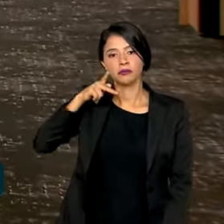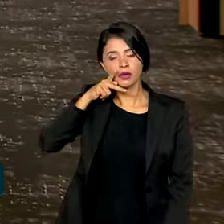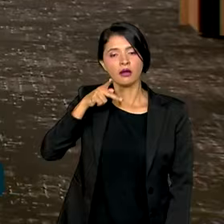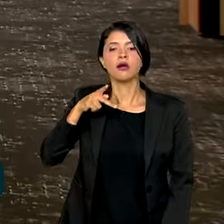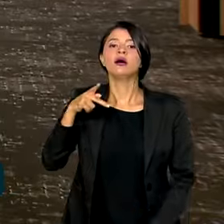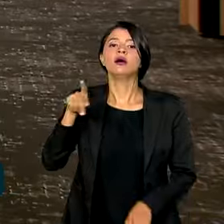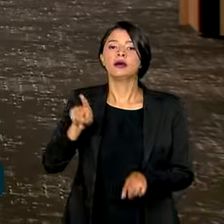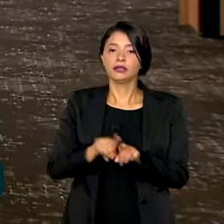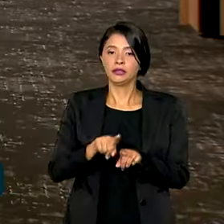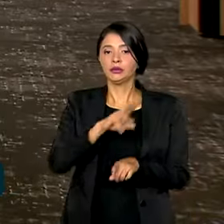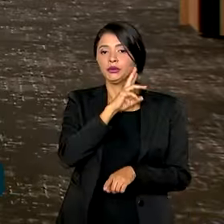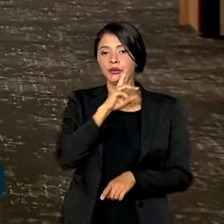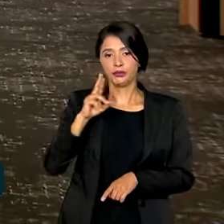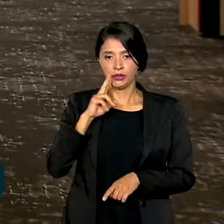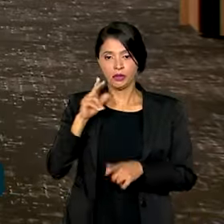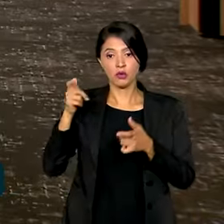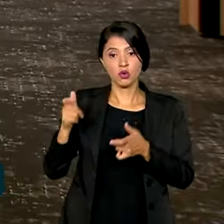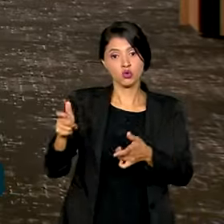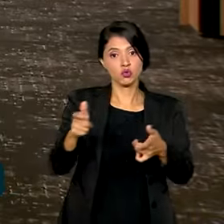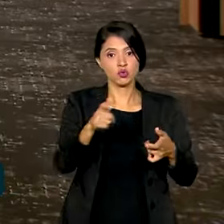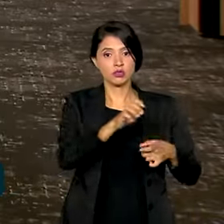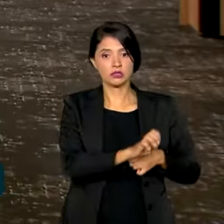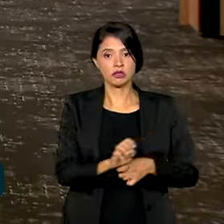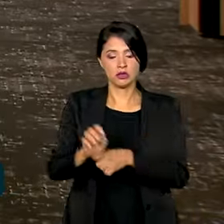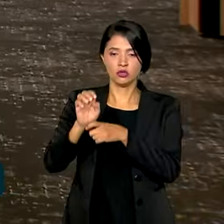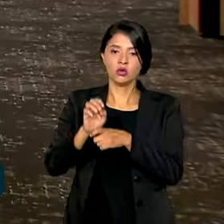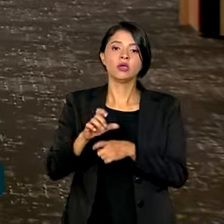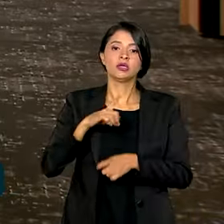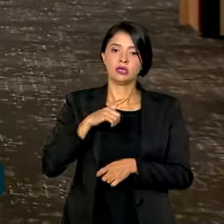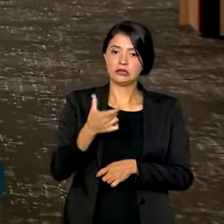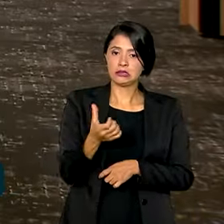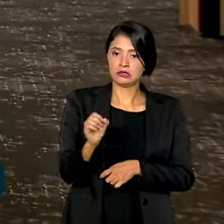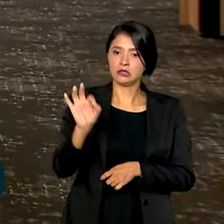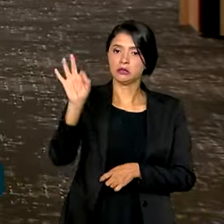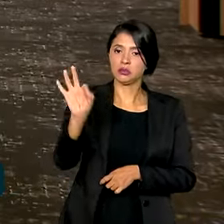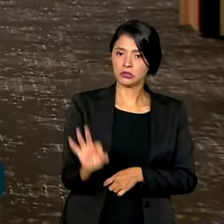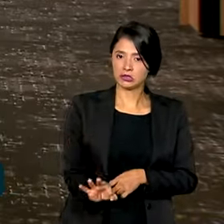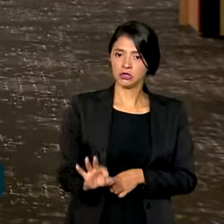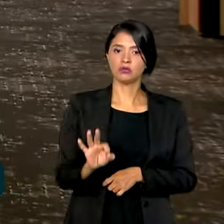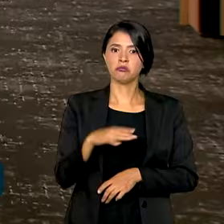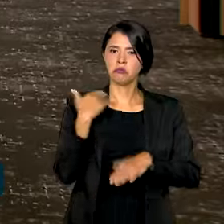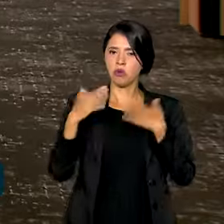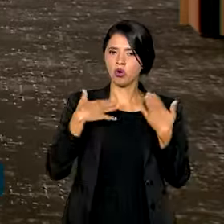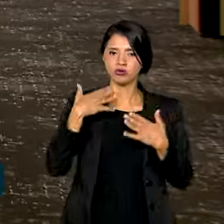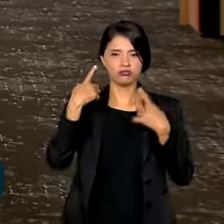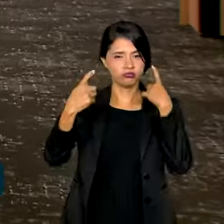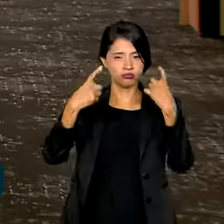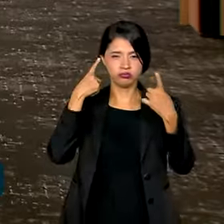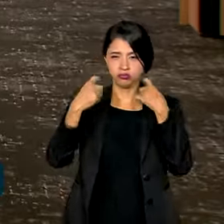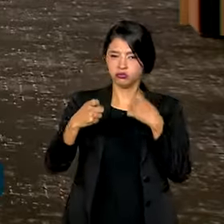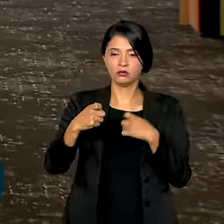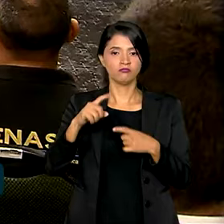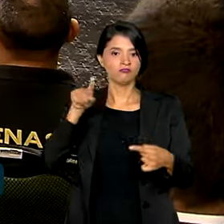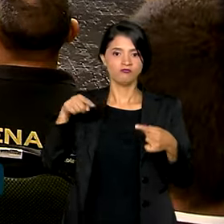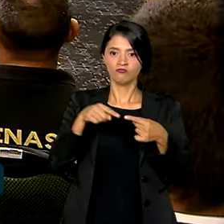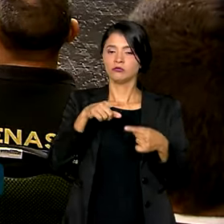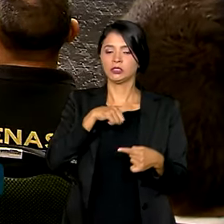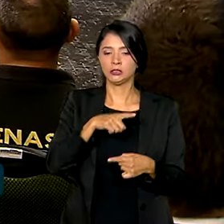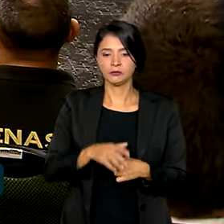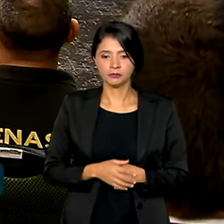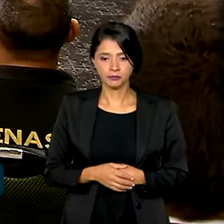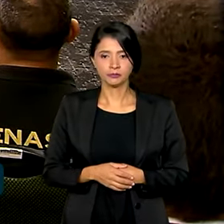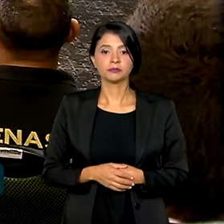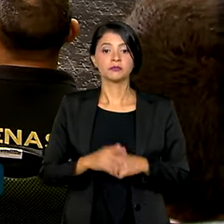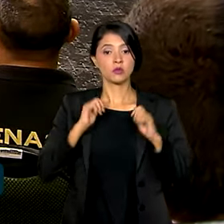são os estados que concentram 60% das mortes violentas, intencionais no país. Os